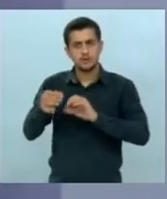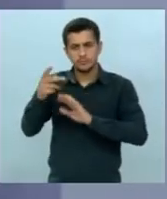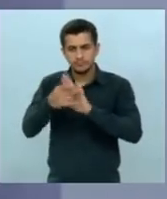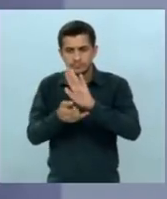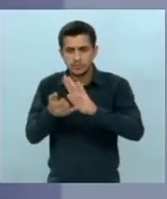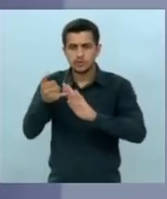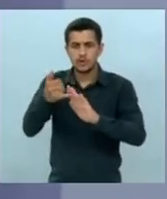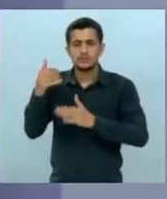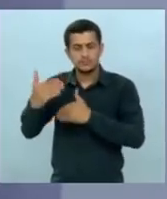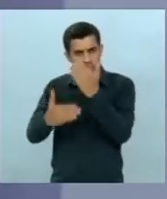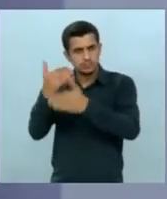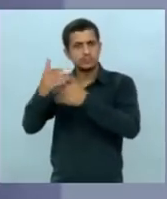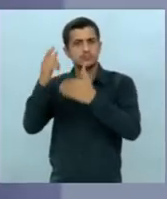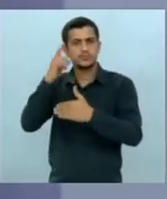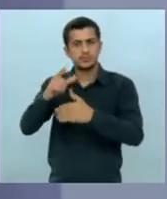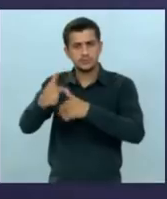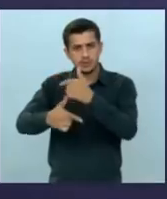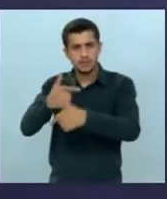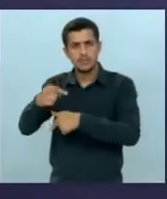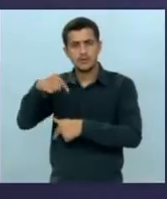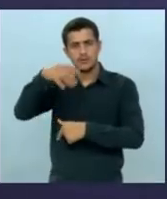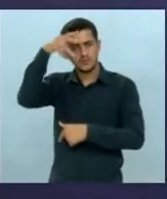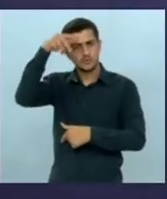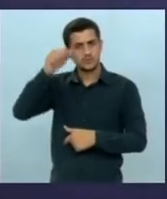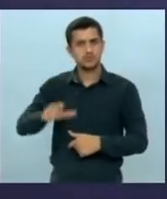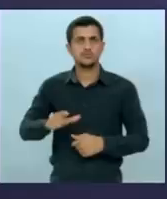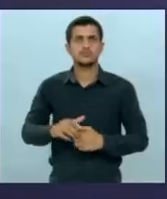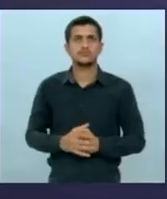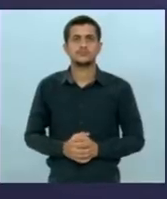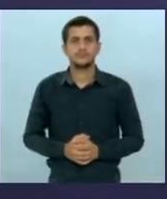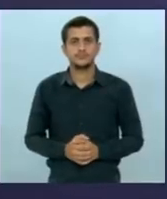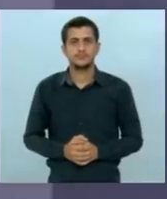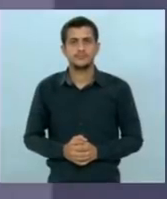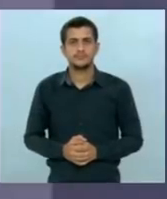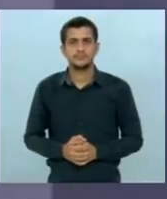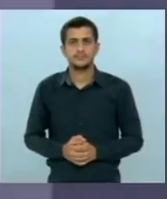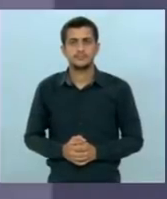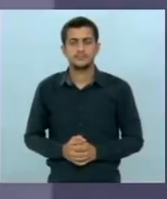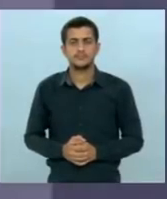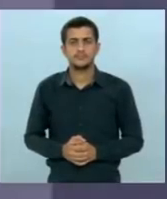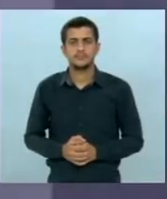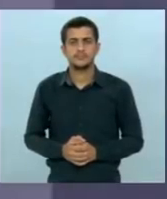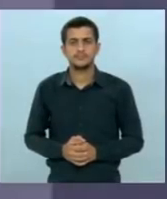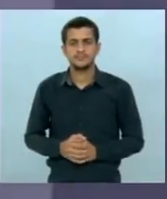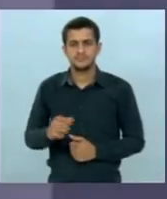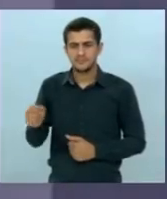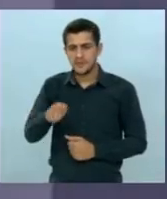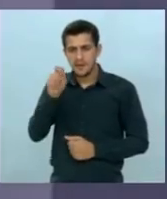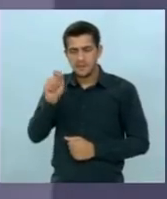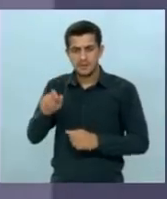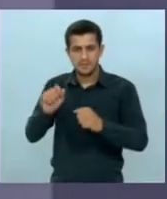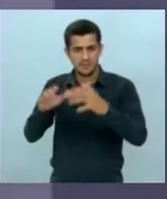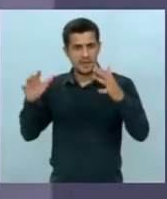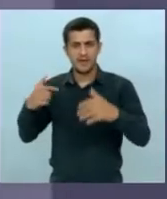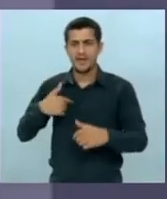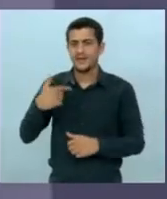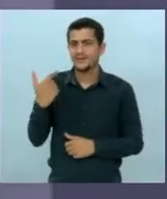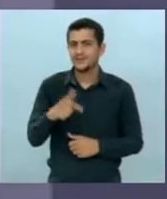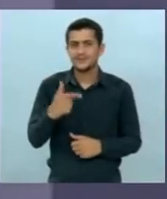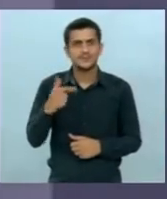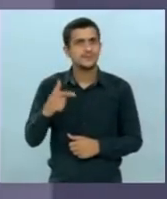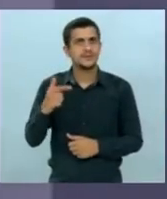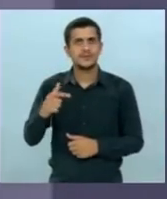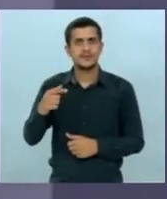que avançou o emprego no Mato Grosso do Sul um minuto para a tréplica varinha mágica é claro que não tem essa